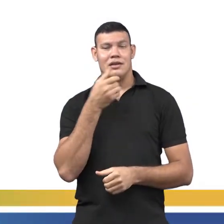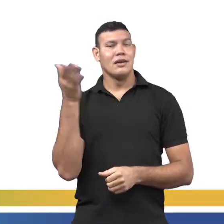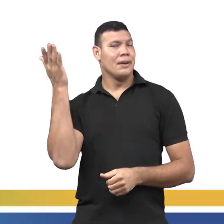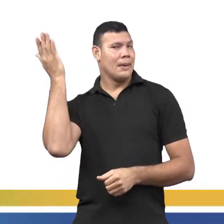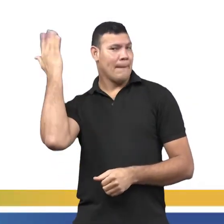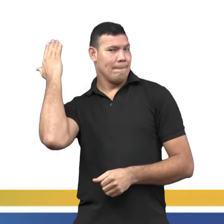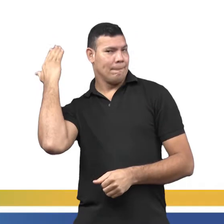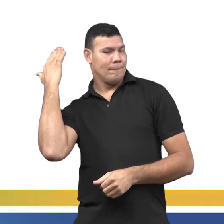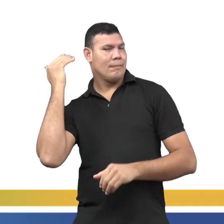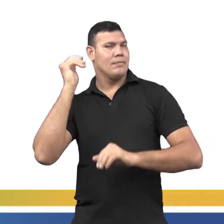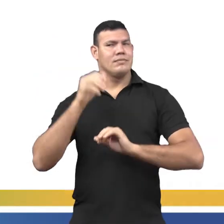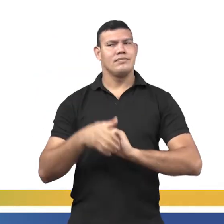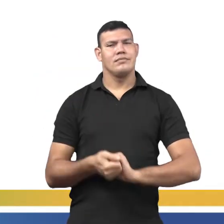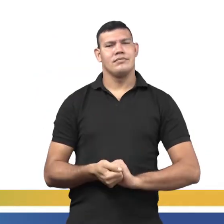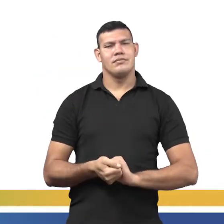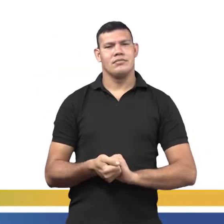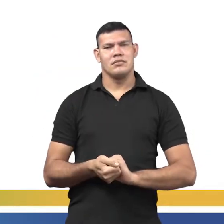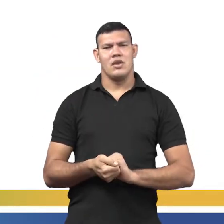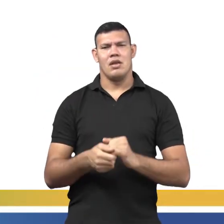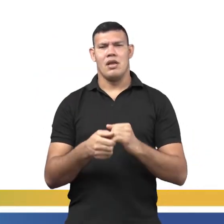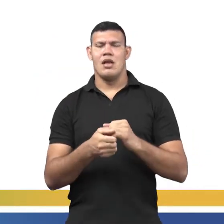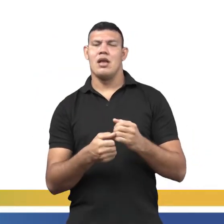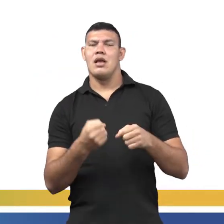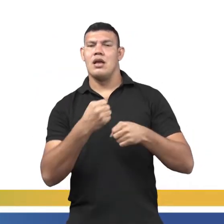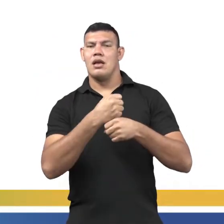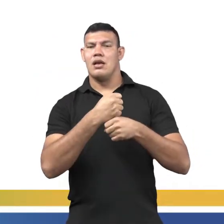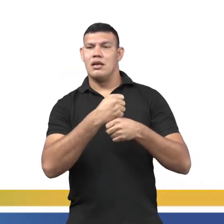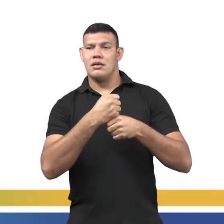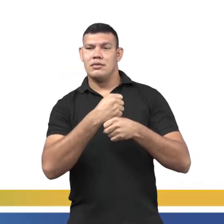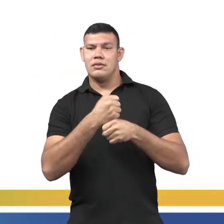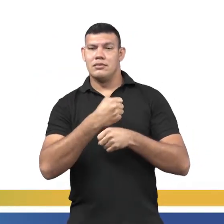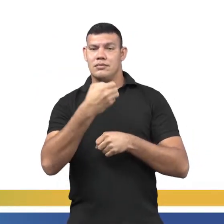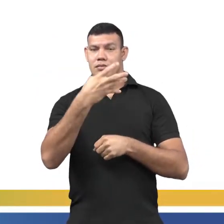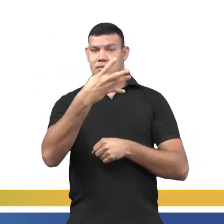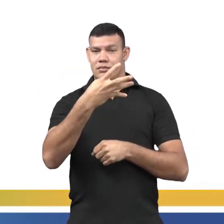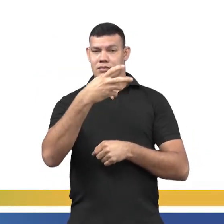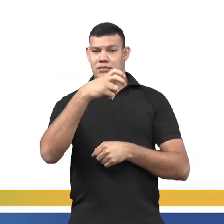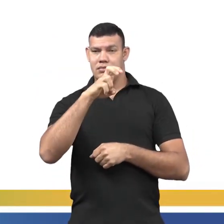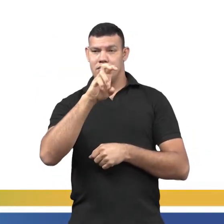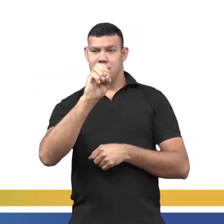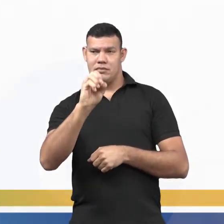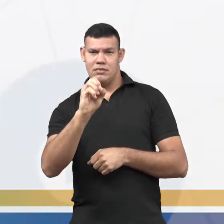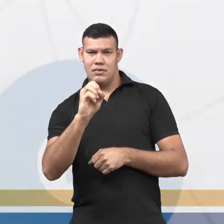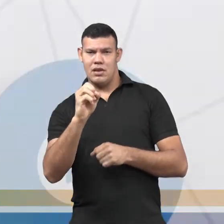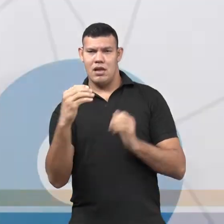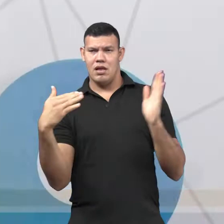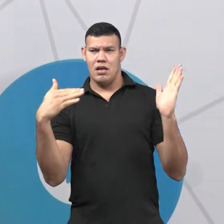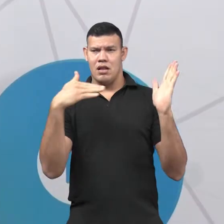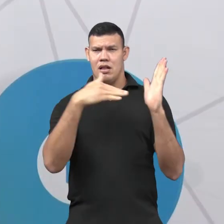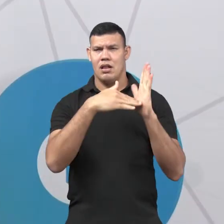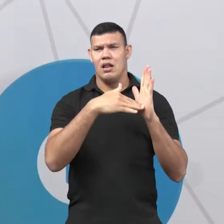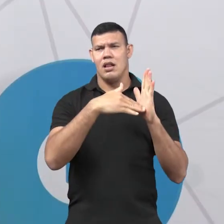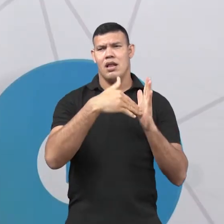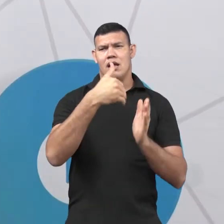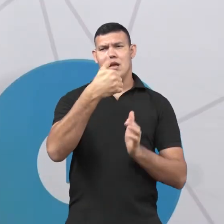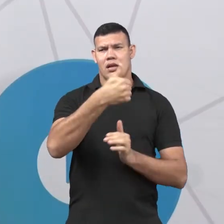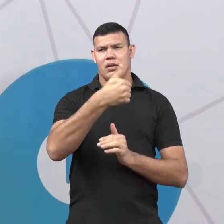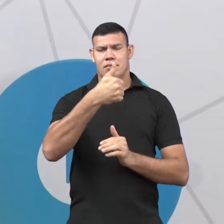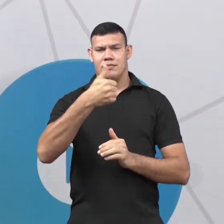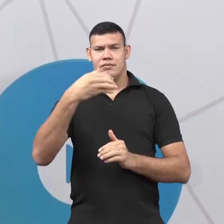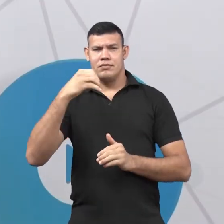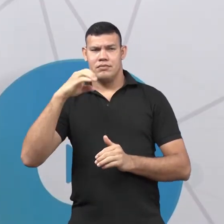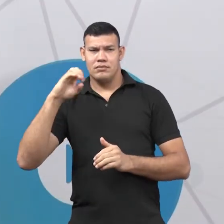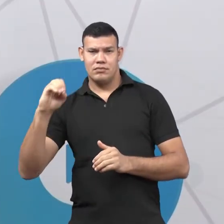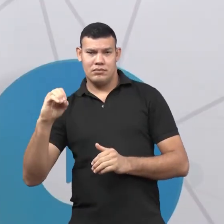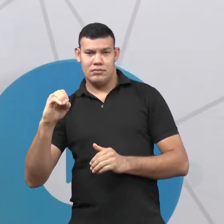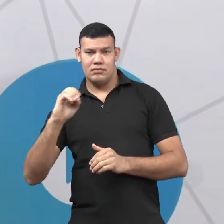ele abrangeu os períodos de 450 a 1100 d.C. E o que aconteceu? Vocês vão observar, mediante a